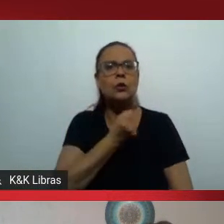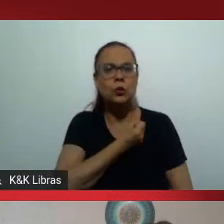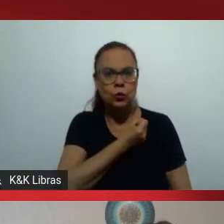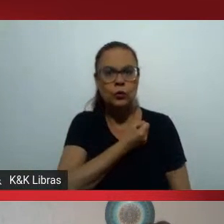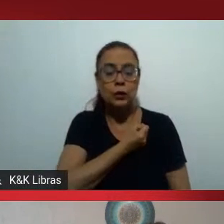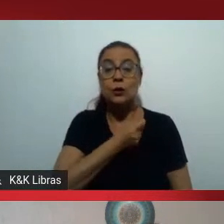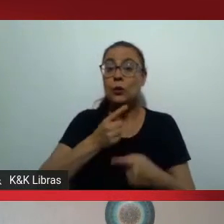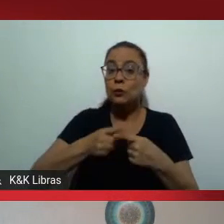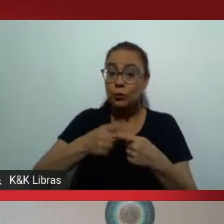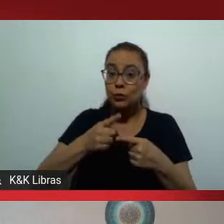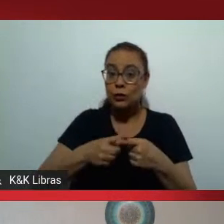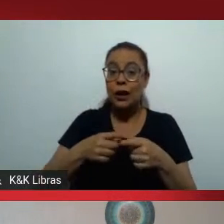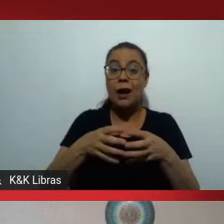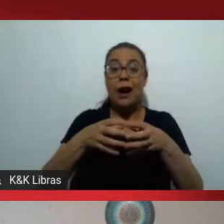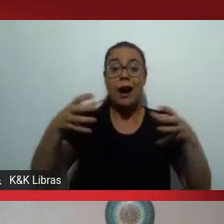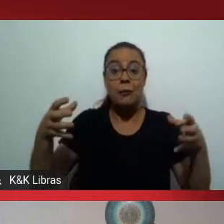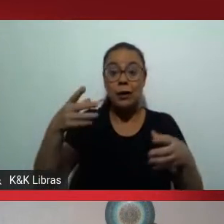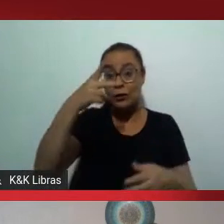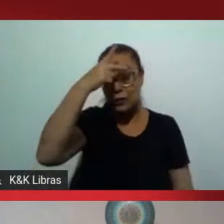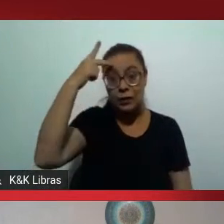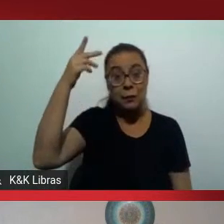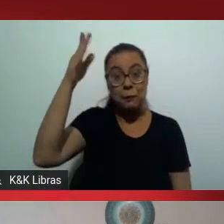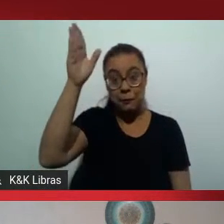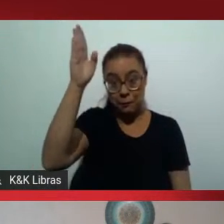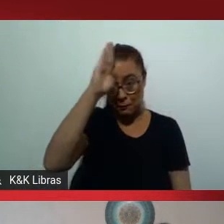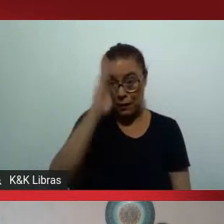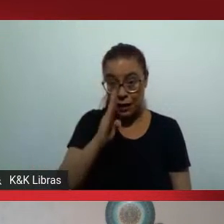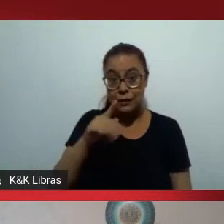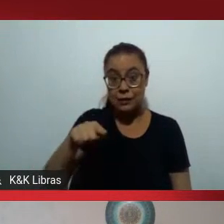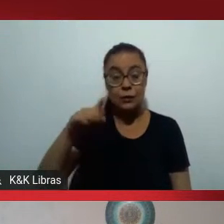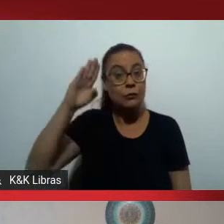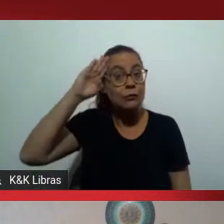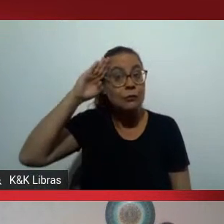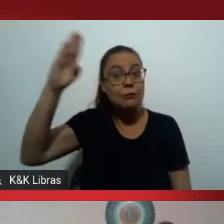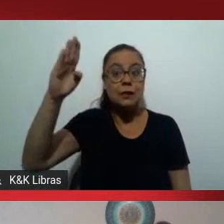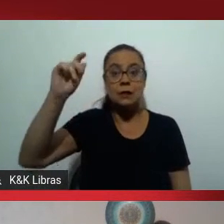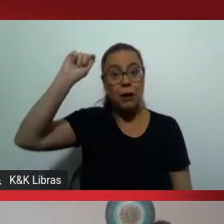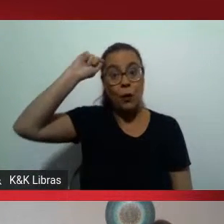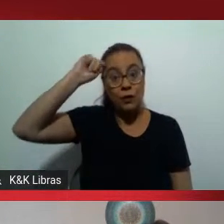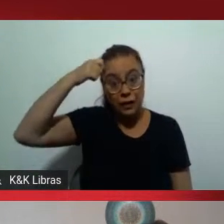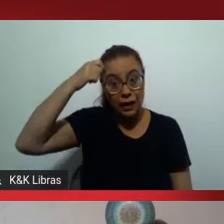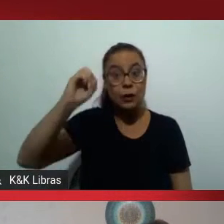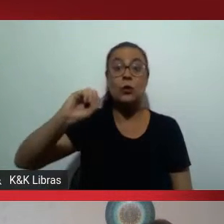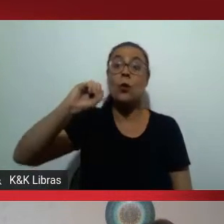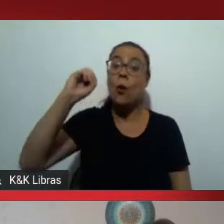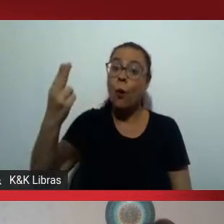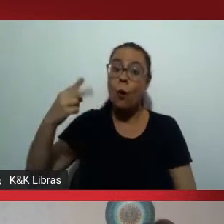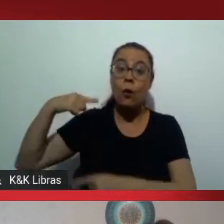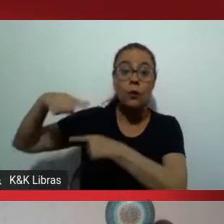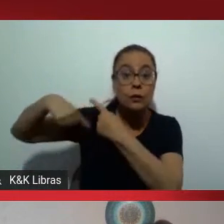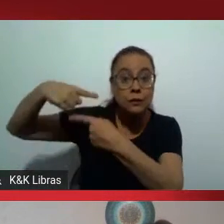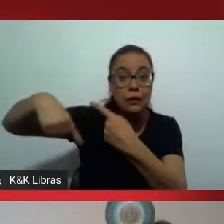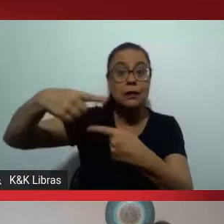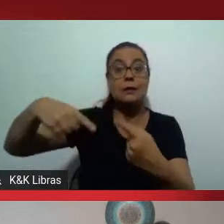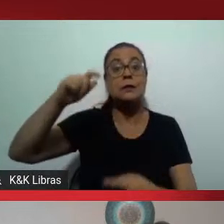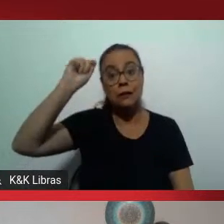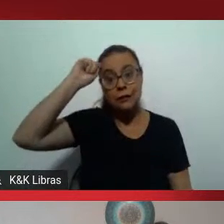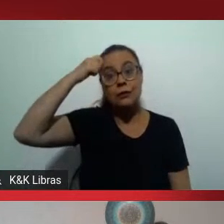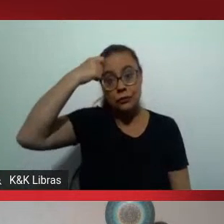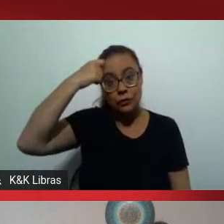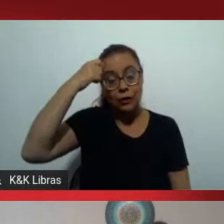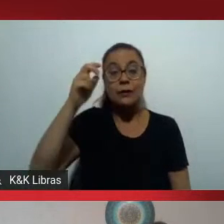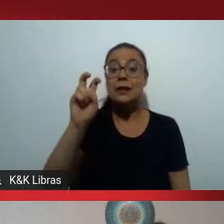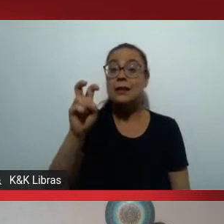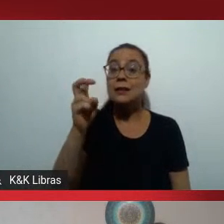brasileira é formada prioritariamente por negros ou descendentes de negros, a partir do momento são 56% da